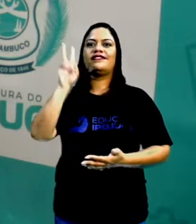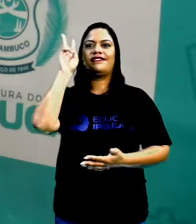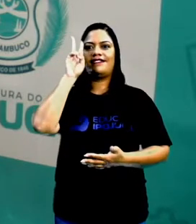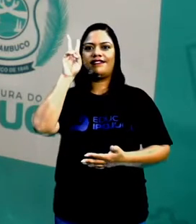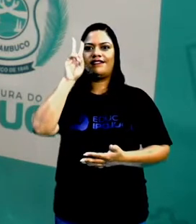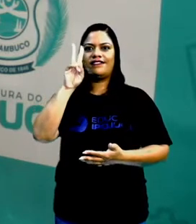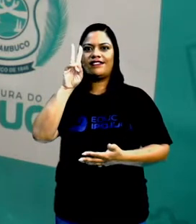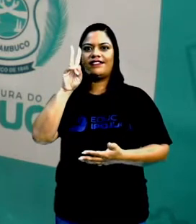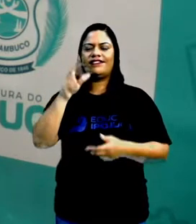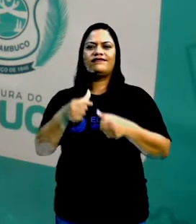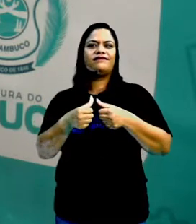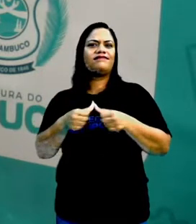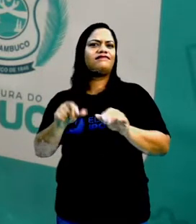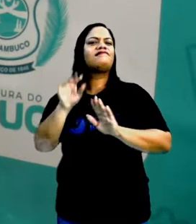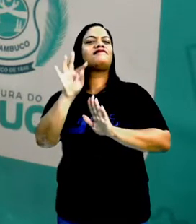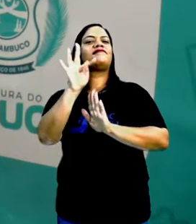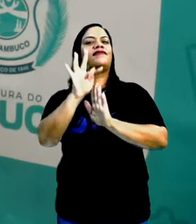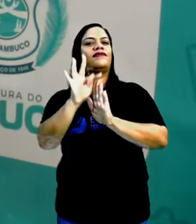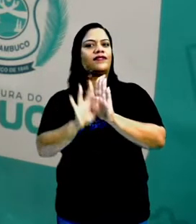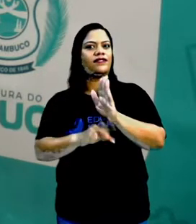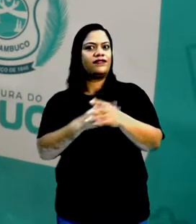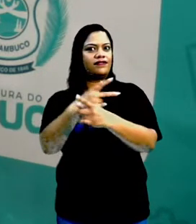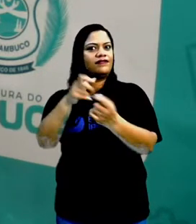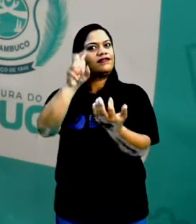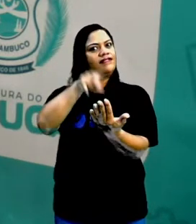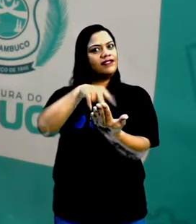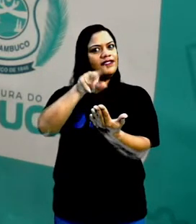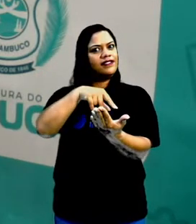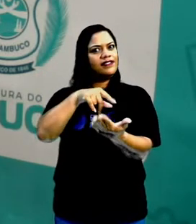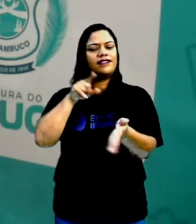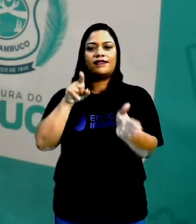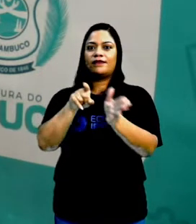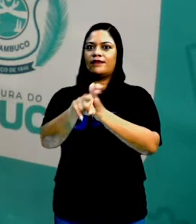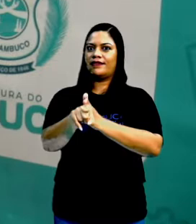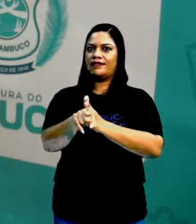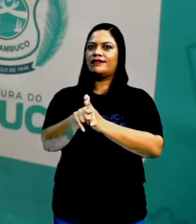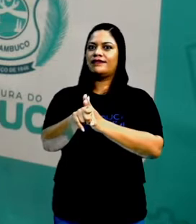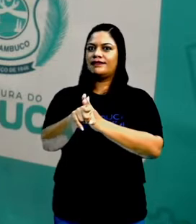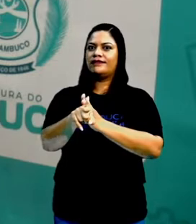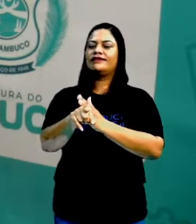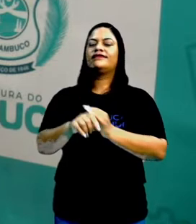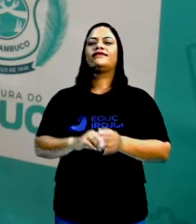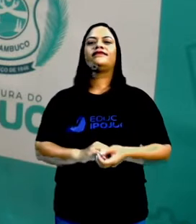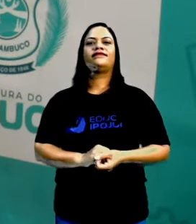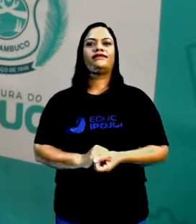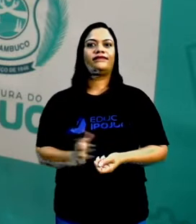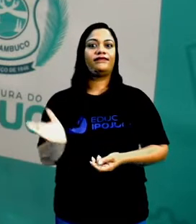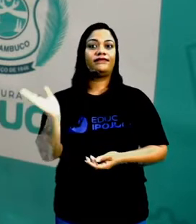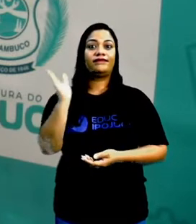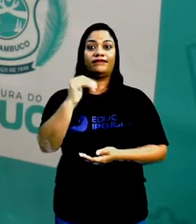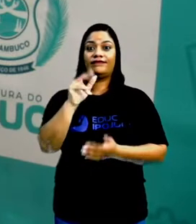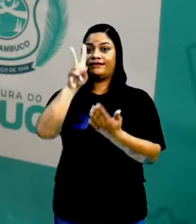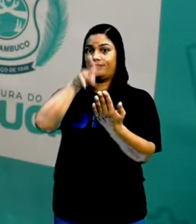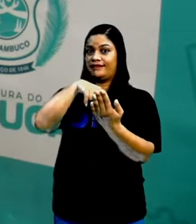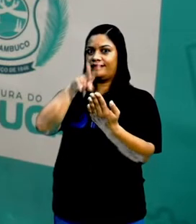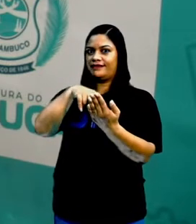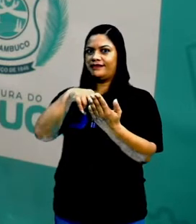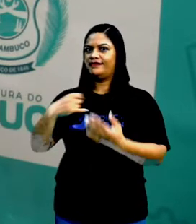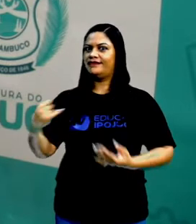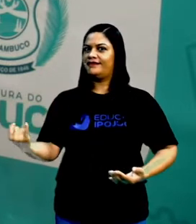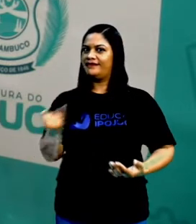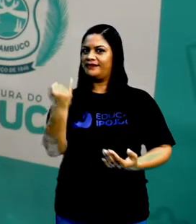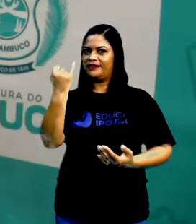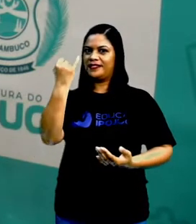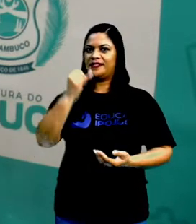onde estava no texto, aquilo ali que ela está perguntando, o o texto está perguntando, vamos lá para a nossa leitura que é muito